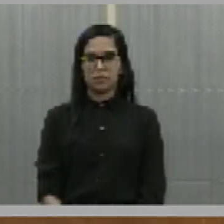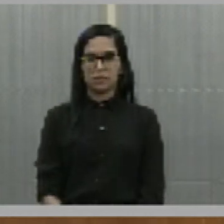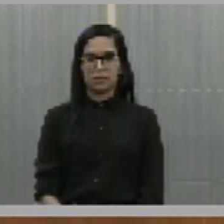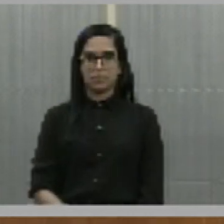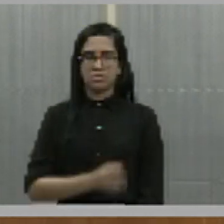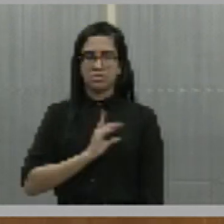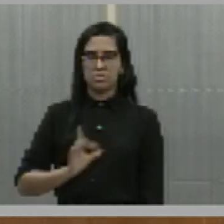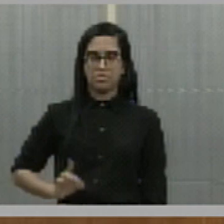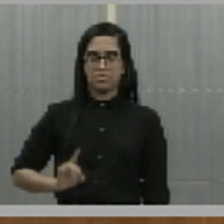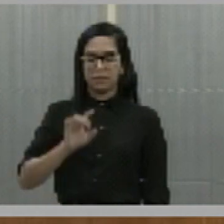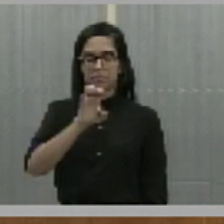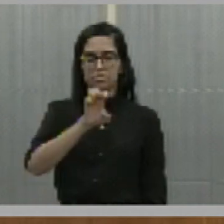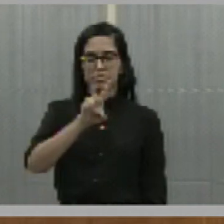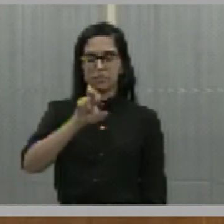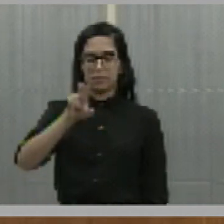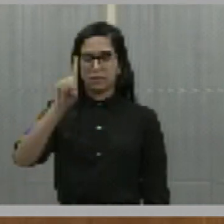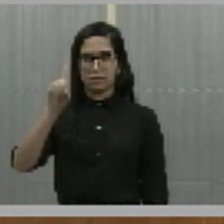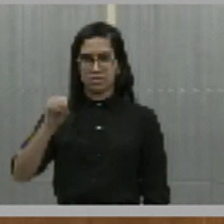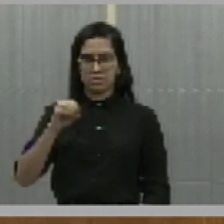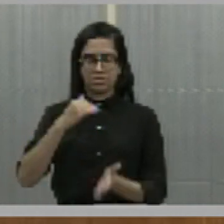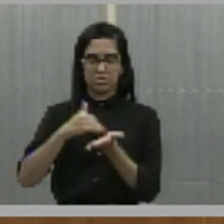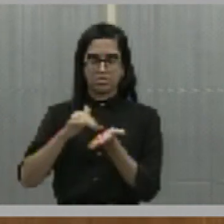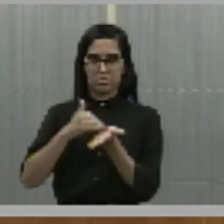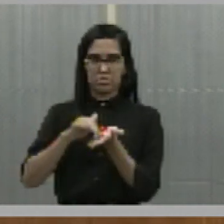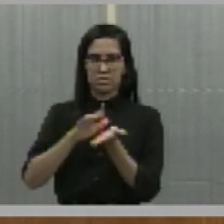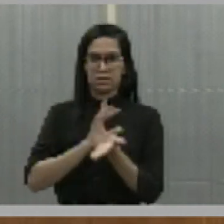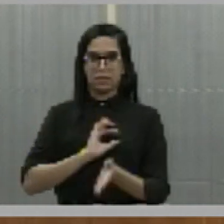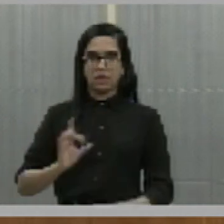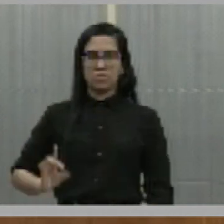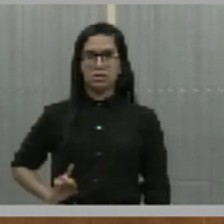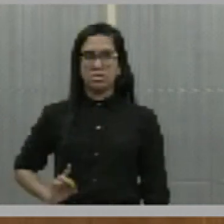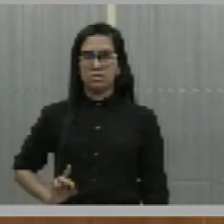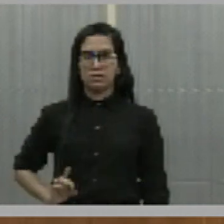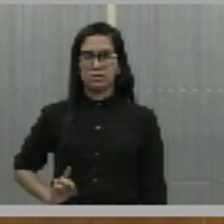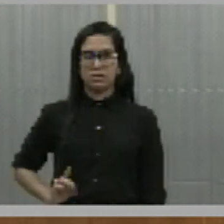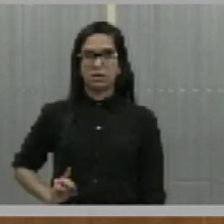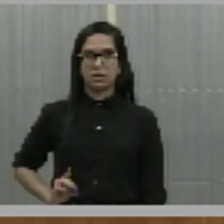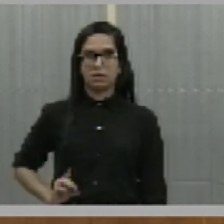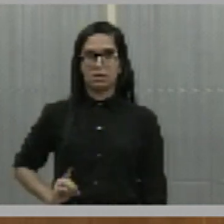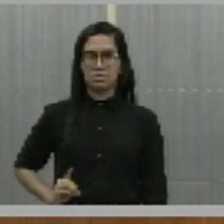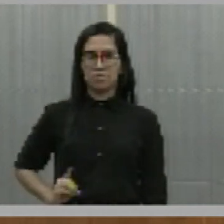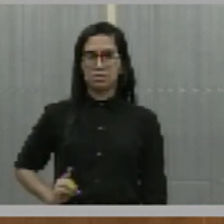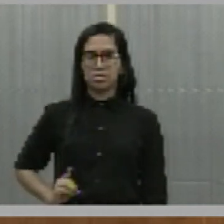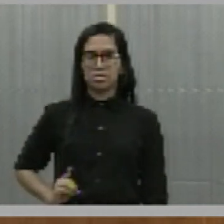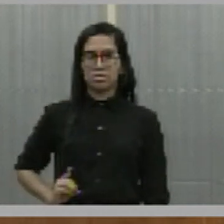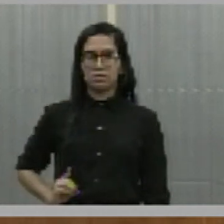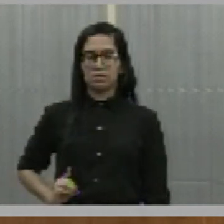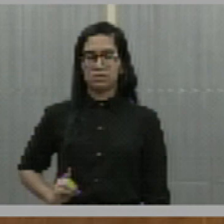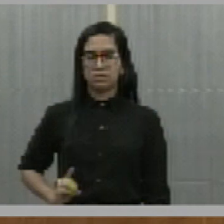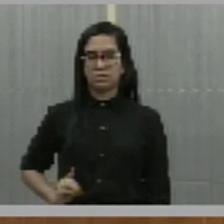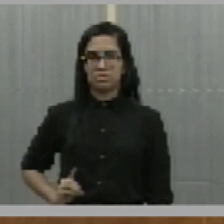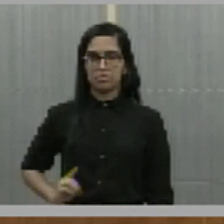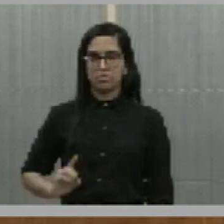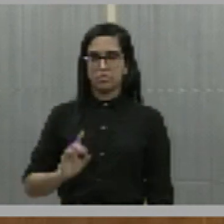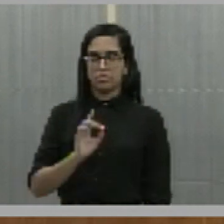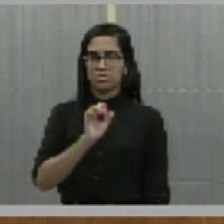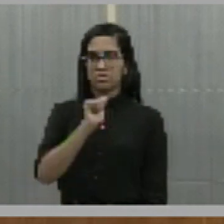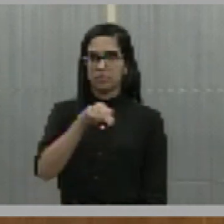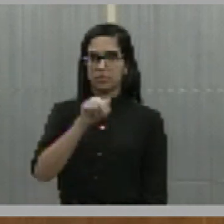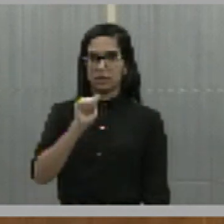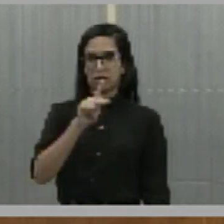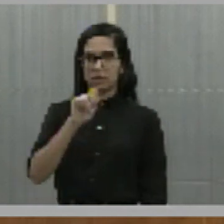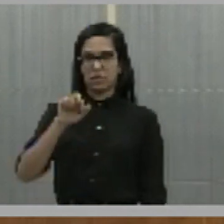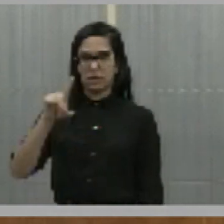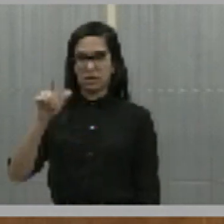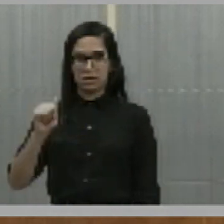senhor deputado Evaldo Gomes, secretariado pelo senhor deputado Fábio Novo e Isa Carvalho. Em tempo, justificadas as ausências da senhora deputada Ana Paula durante as sessões dos